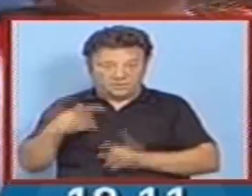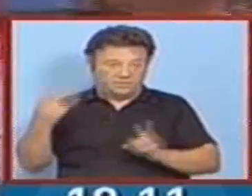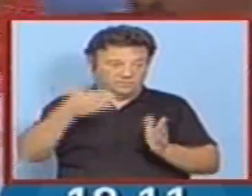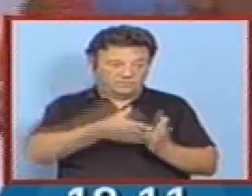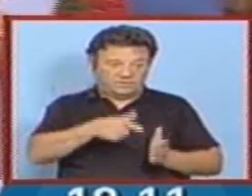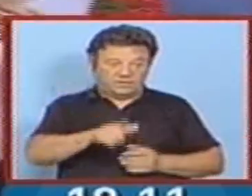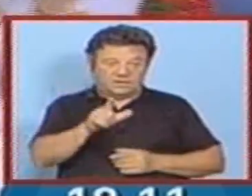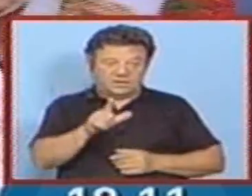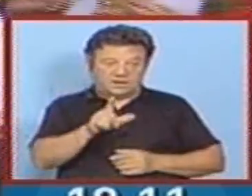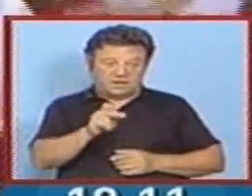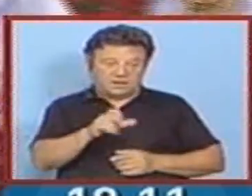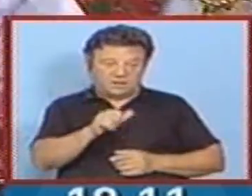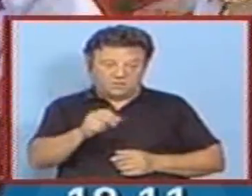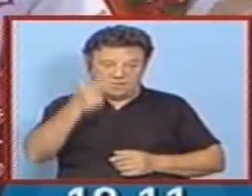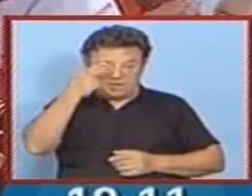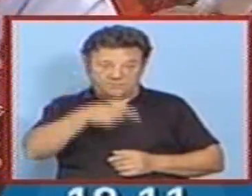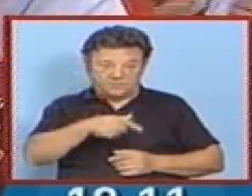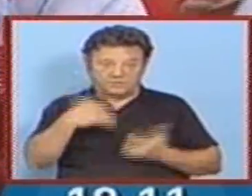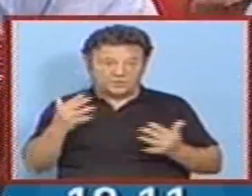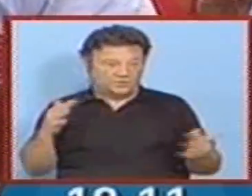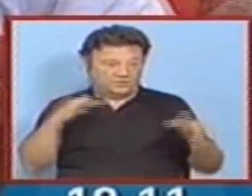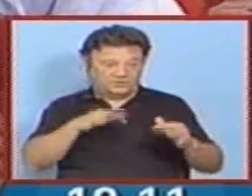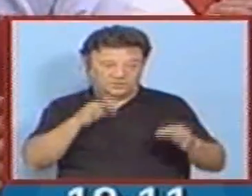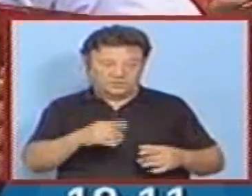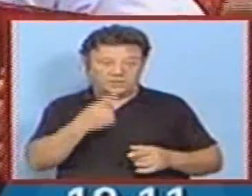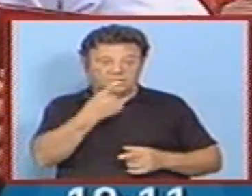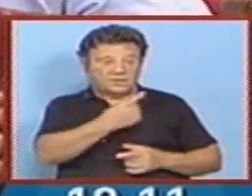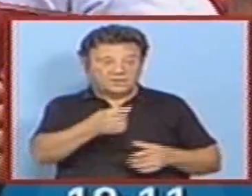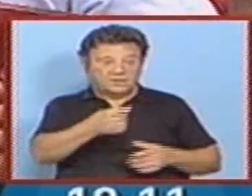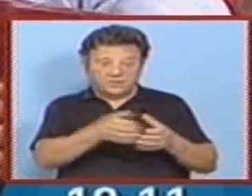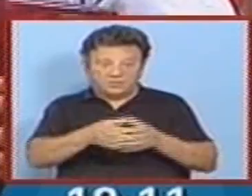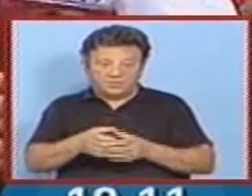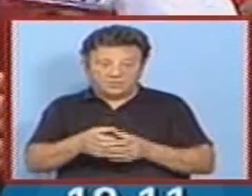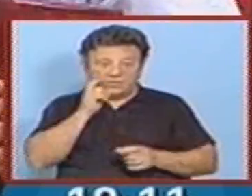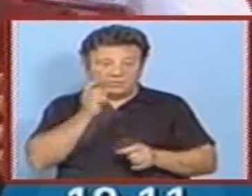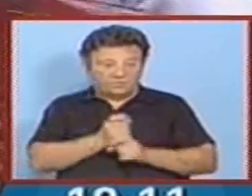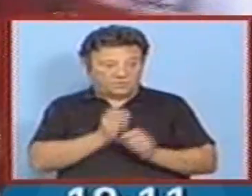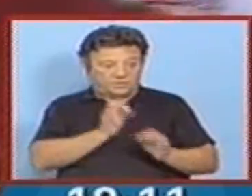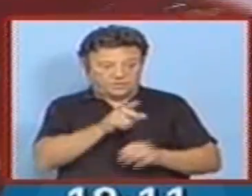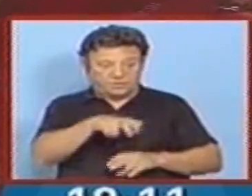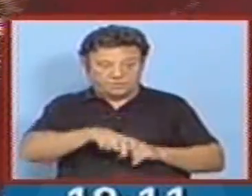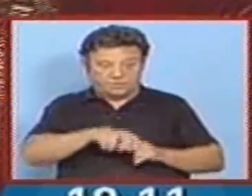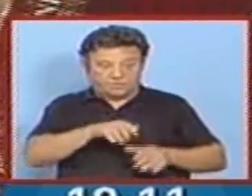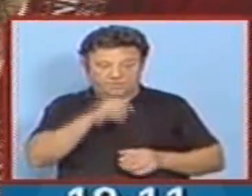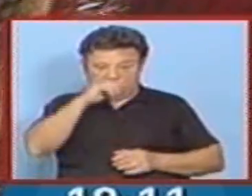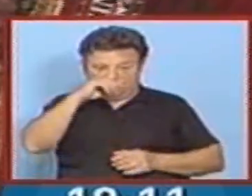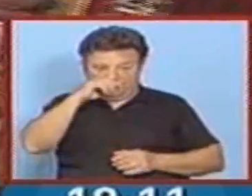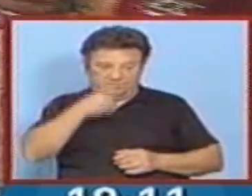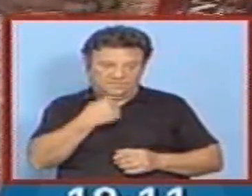e depois dirigimos ao Lar de Camões. Toma conta do seu lugar, digamos que há vários